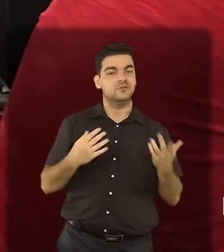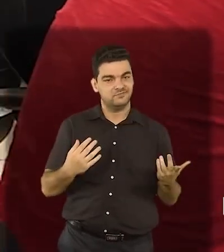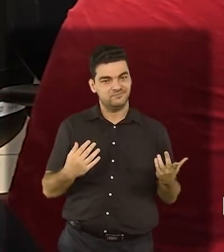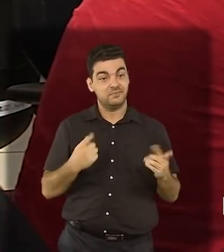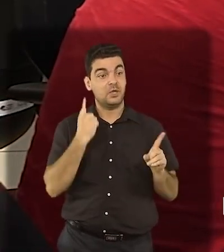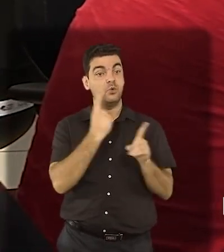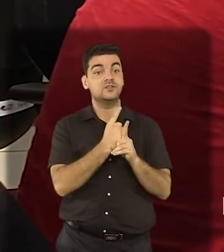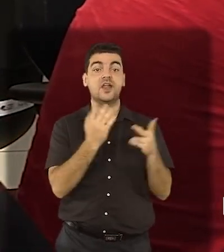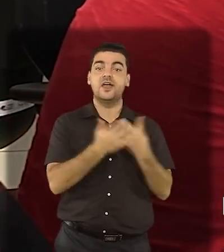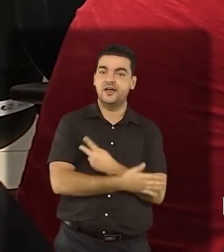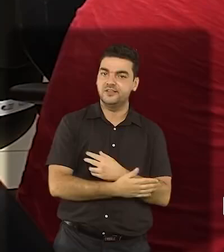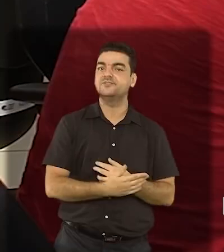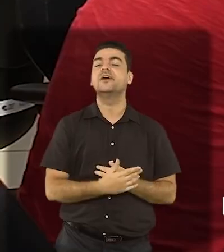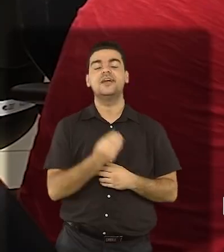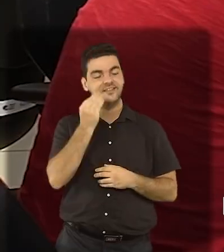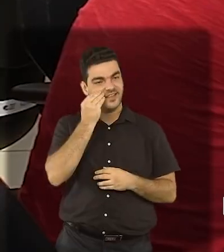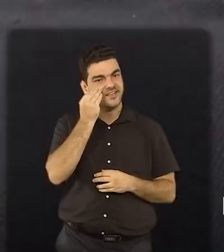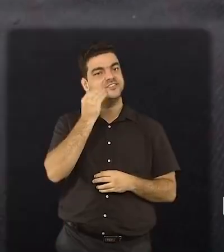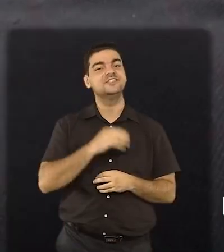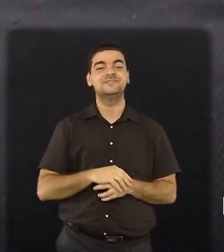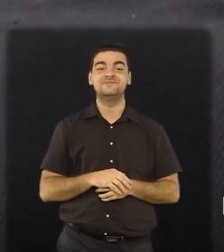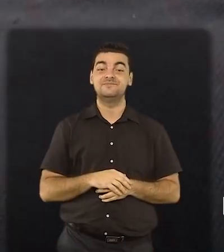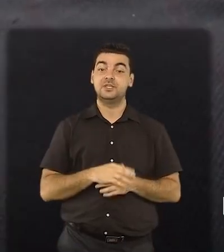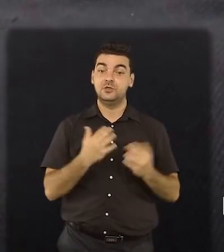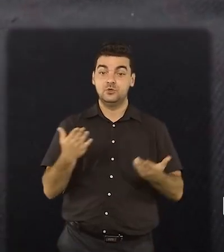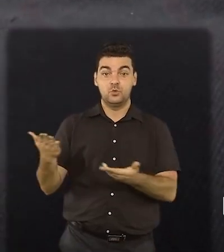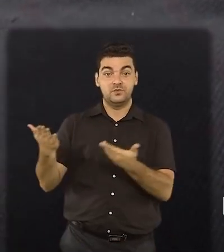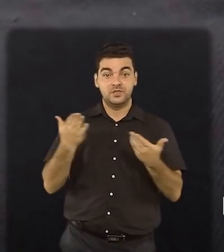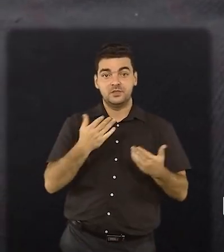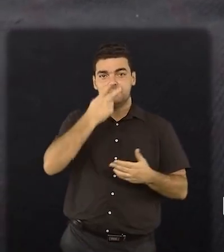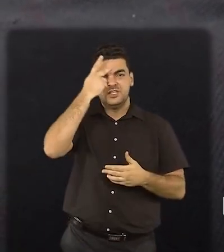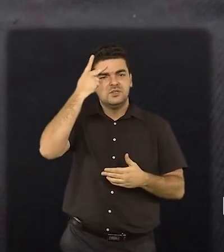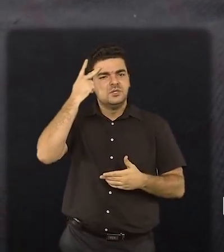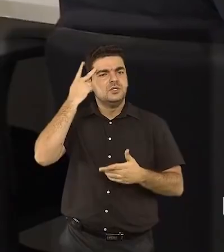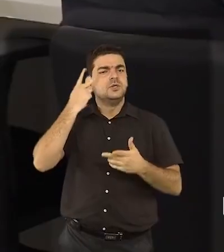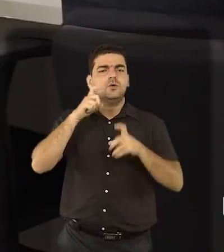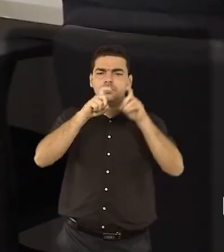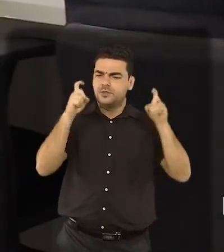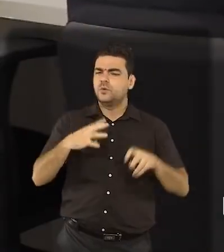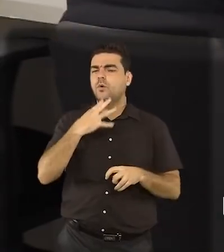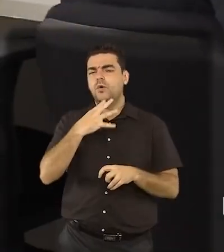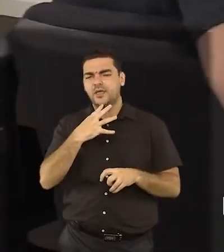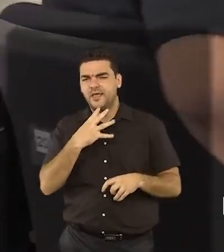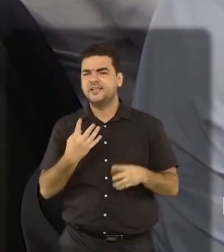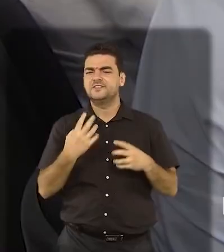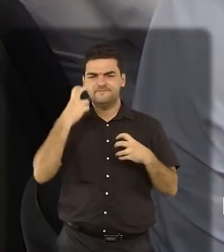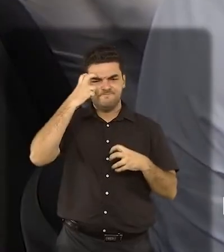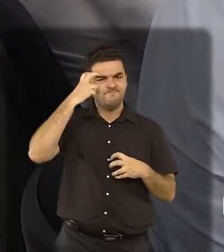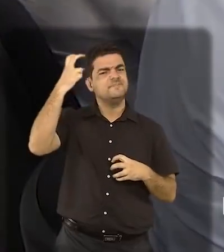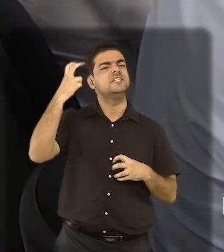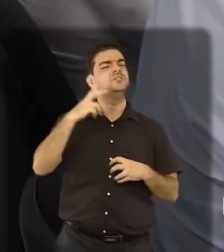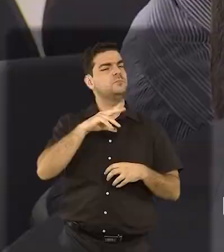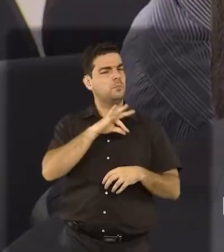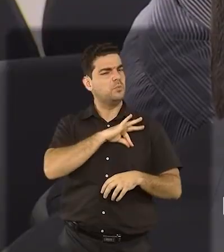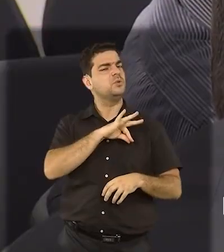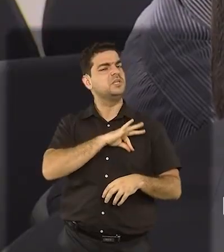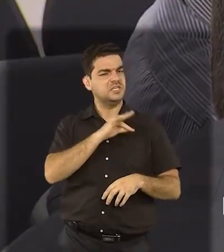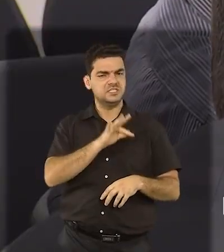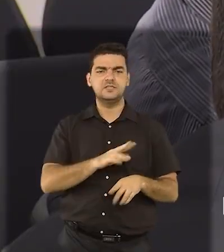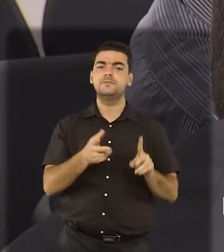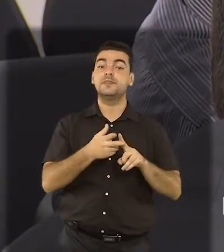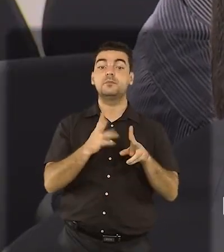vulnerabilidade. São convidados técnicos de computação, hackers, Polícia Federal,